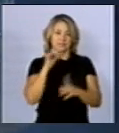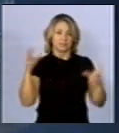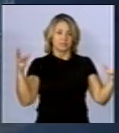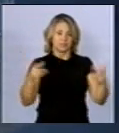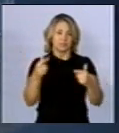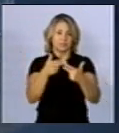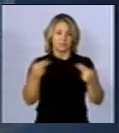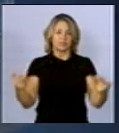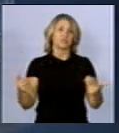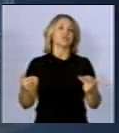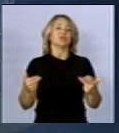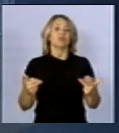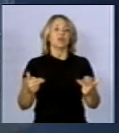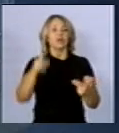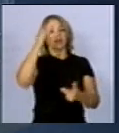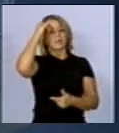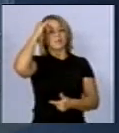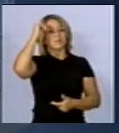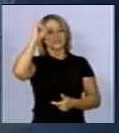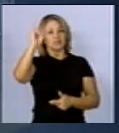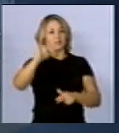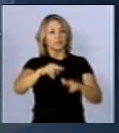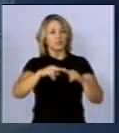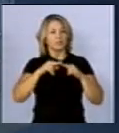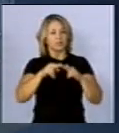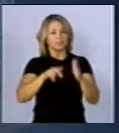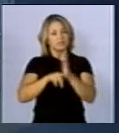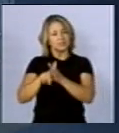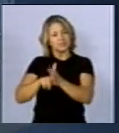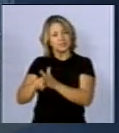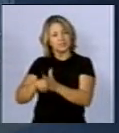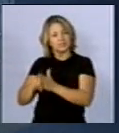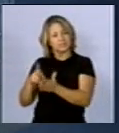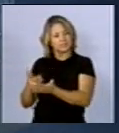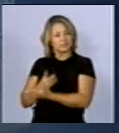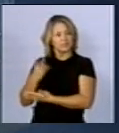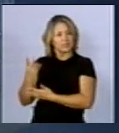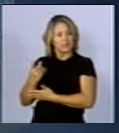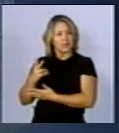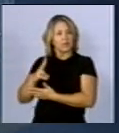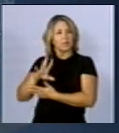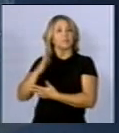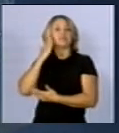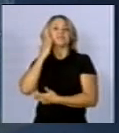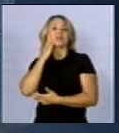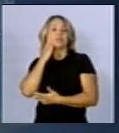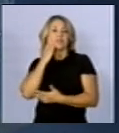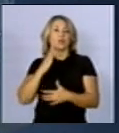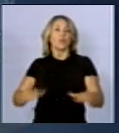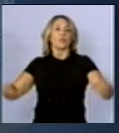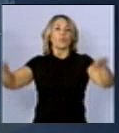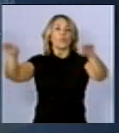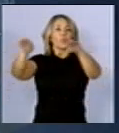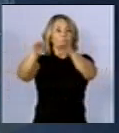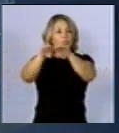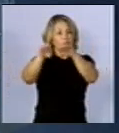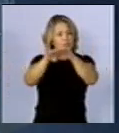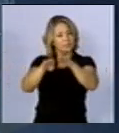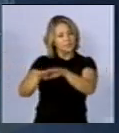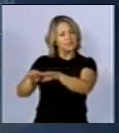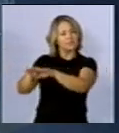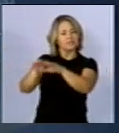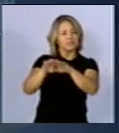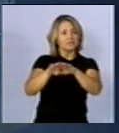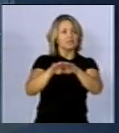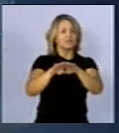de aplicação de precaução, por conta da incerteza científica ainda existente, para definir o limite de campo aceitável, ou seja, a norma de